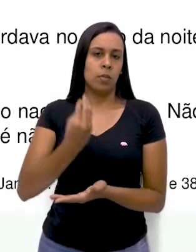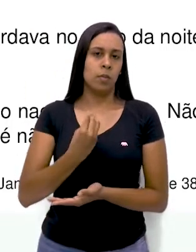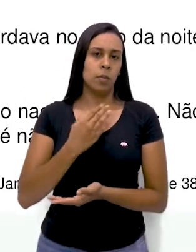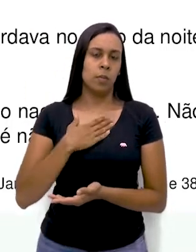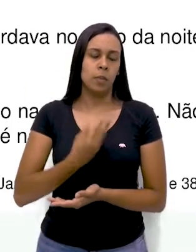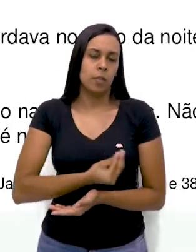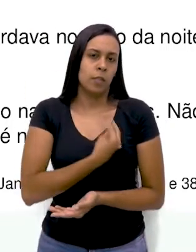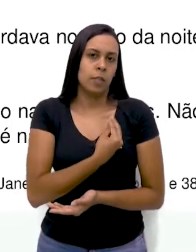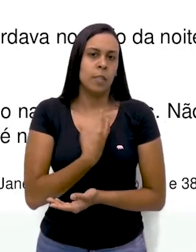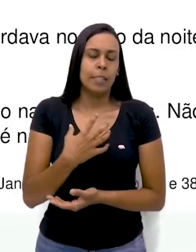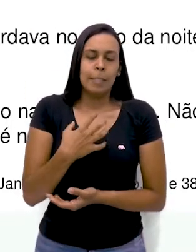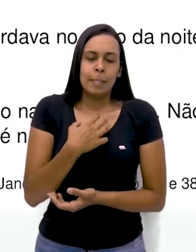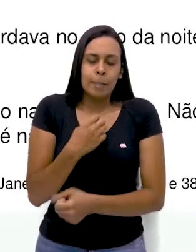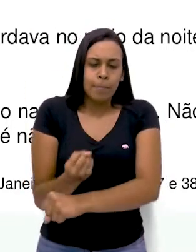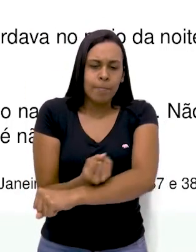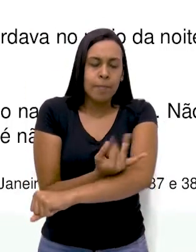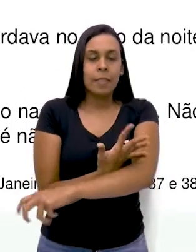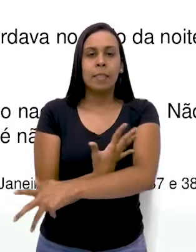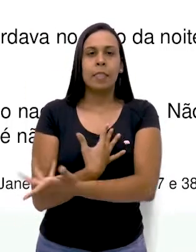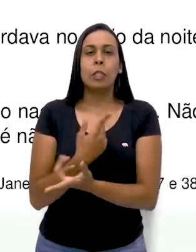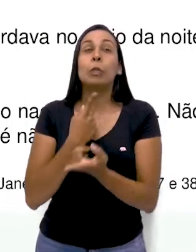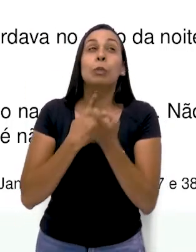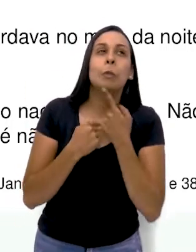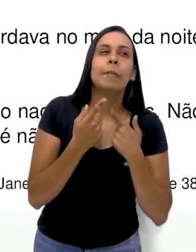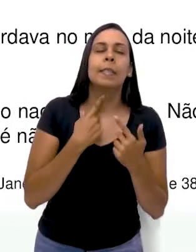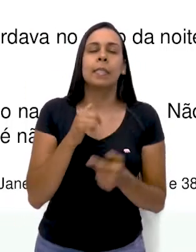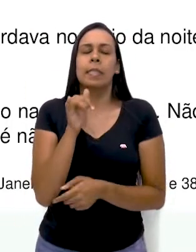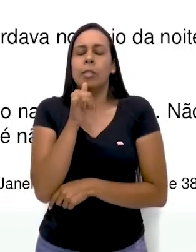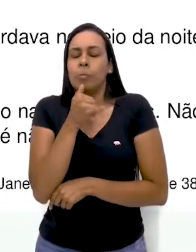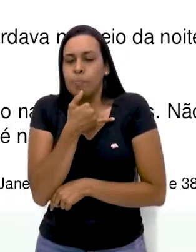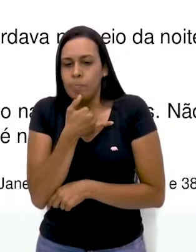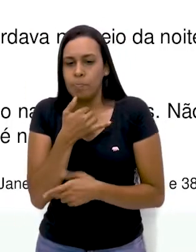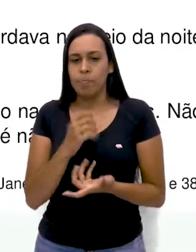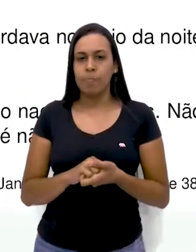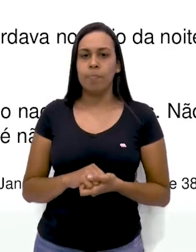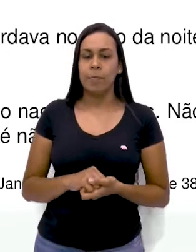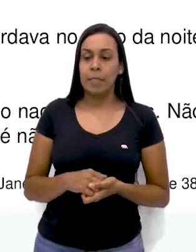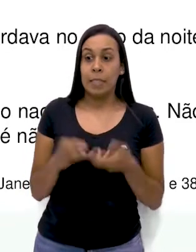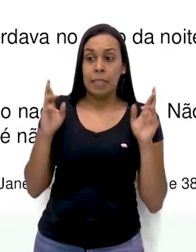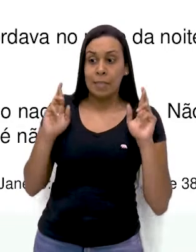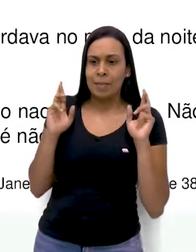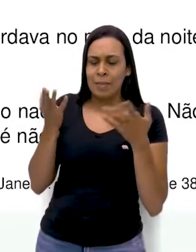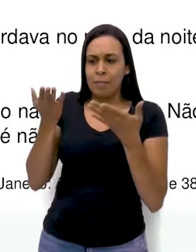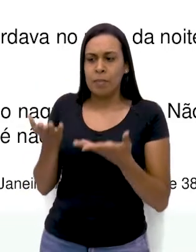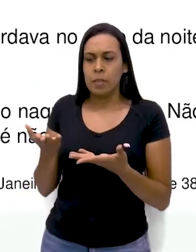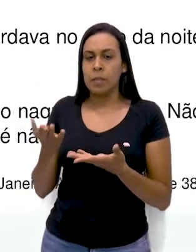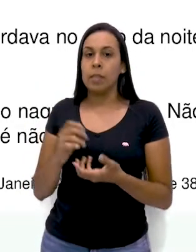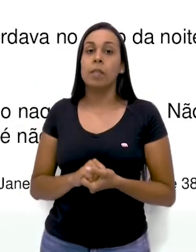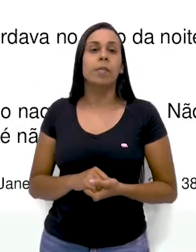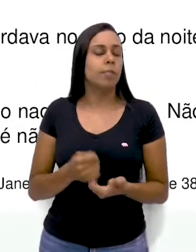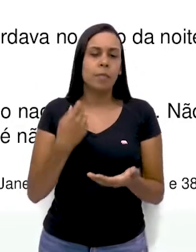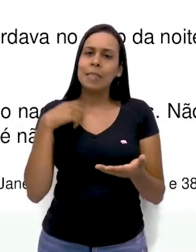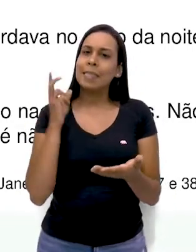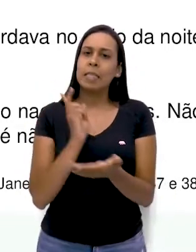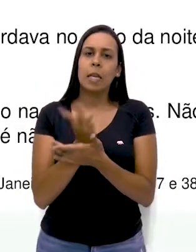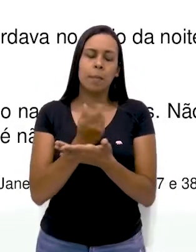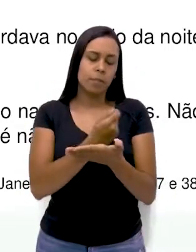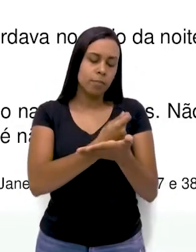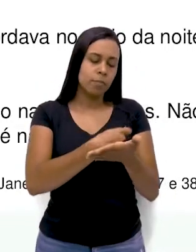Emoção, dúvida, tristeza, expectativa. Estava lá.